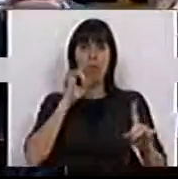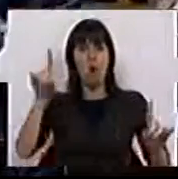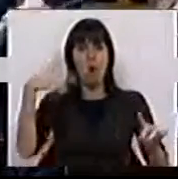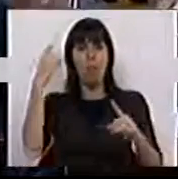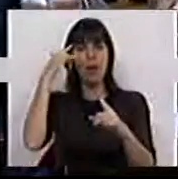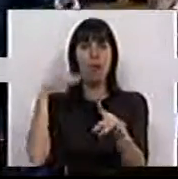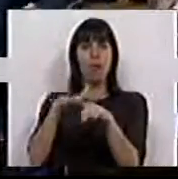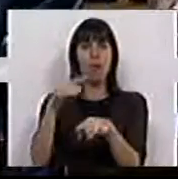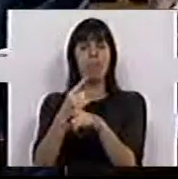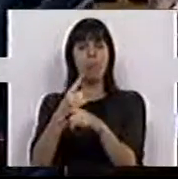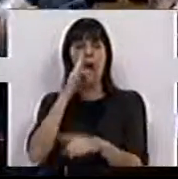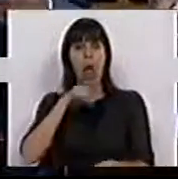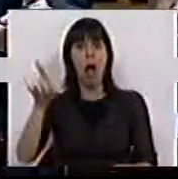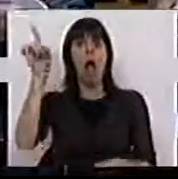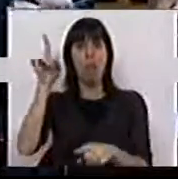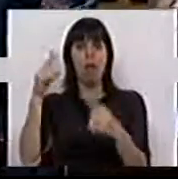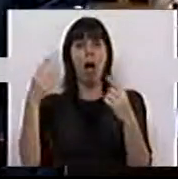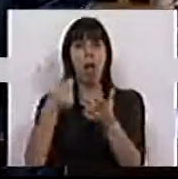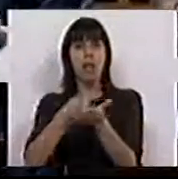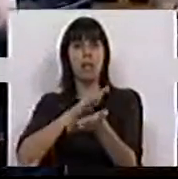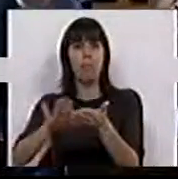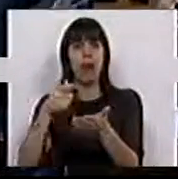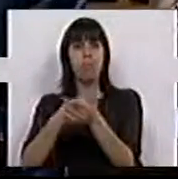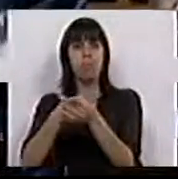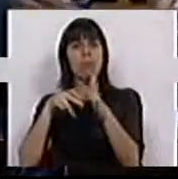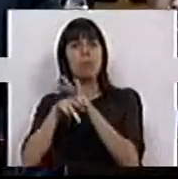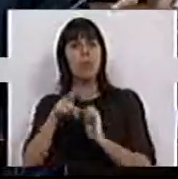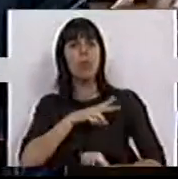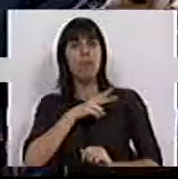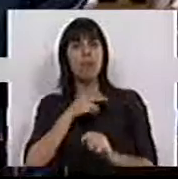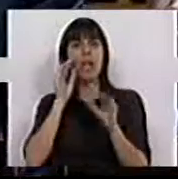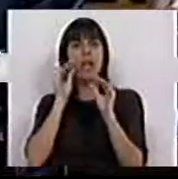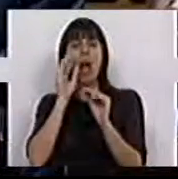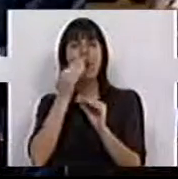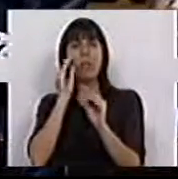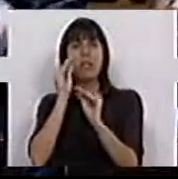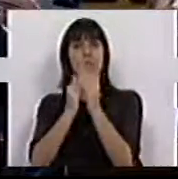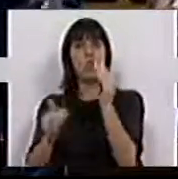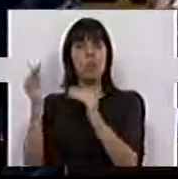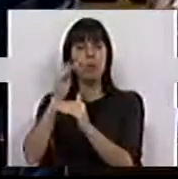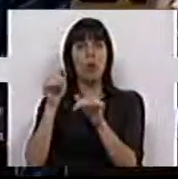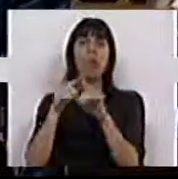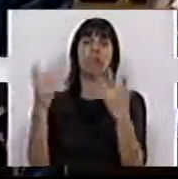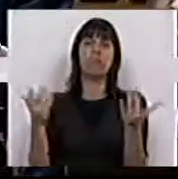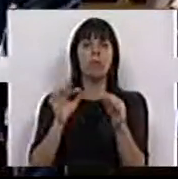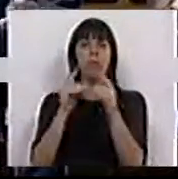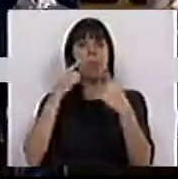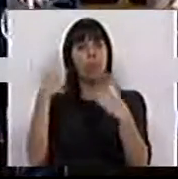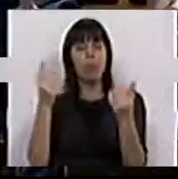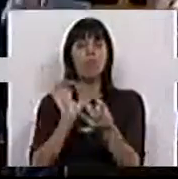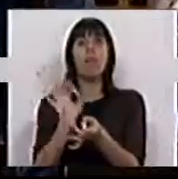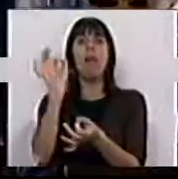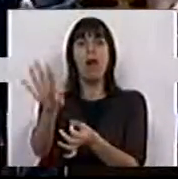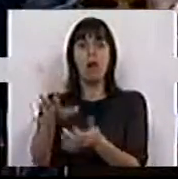podia também inspirar-se, neste caso, na Alemanha, onde há isenção de propinas para os alunos do ensino superior público. E, portanto, fica feito o repte.